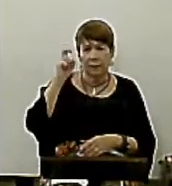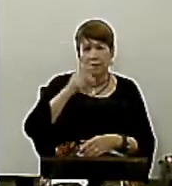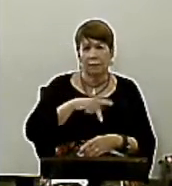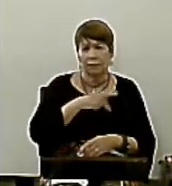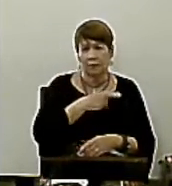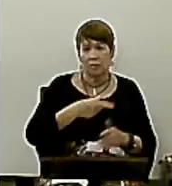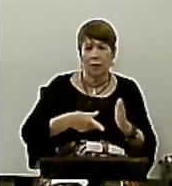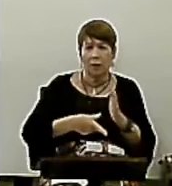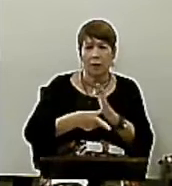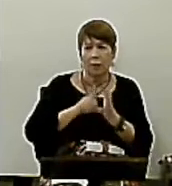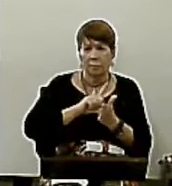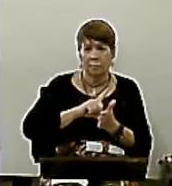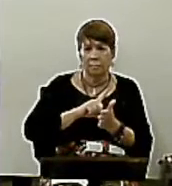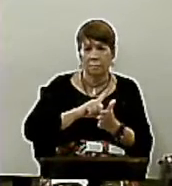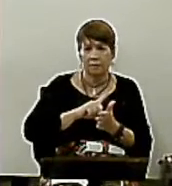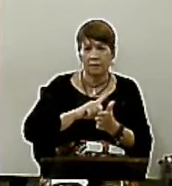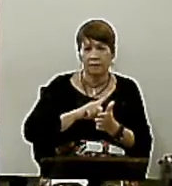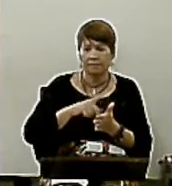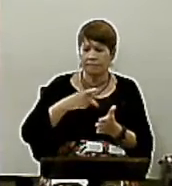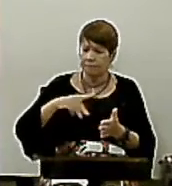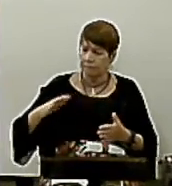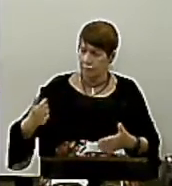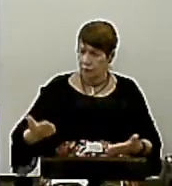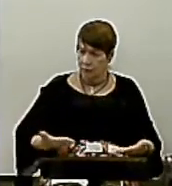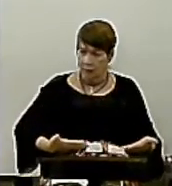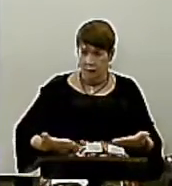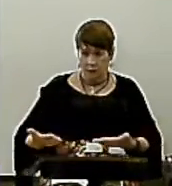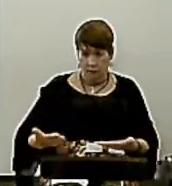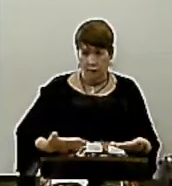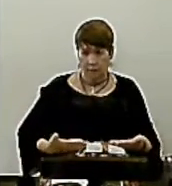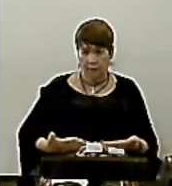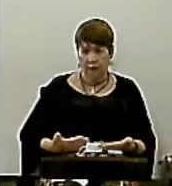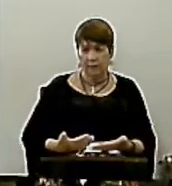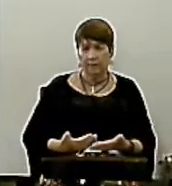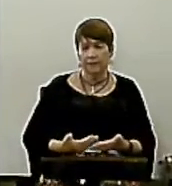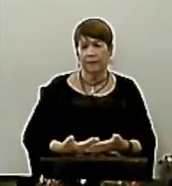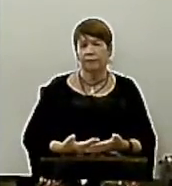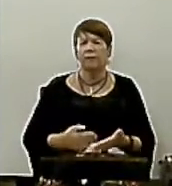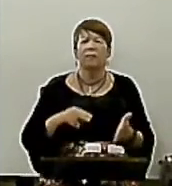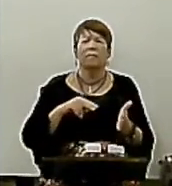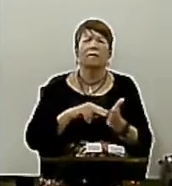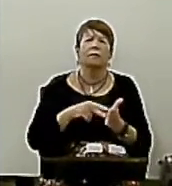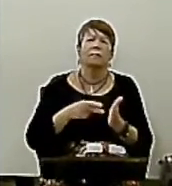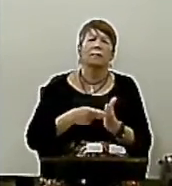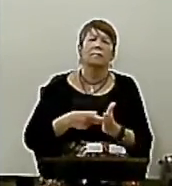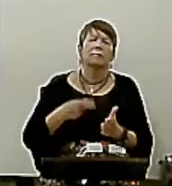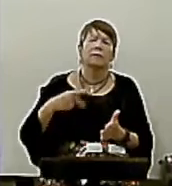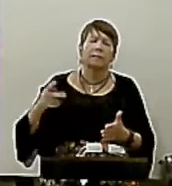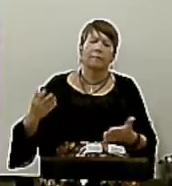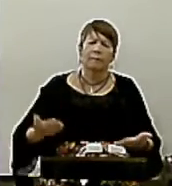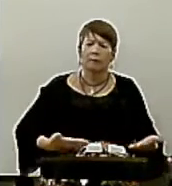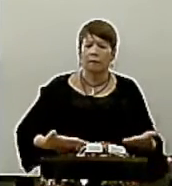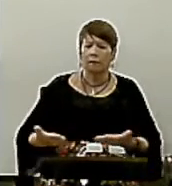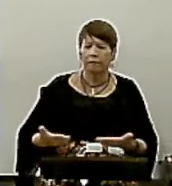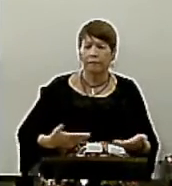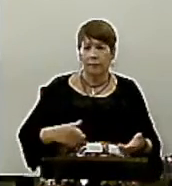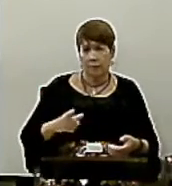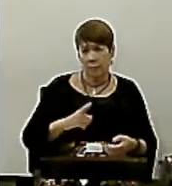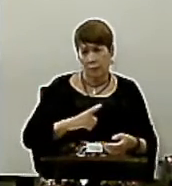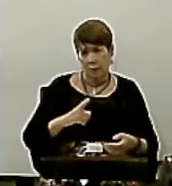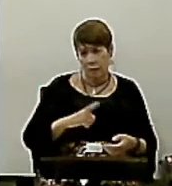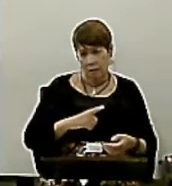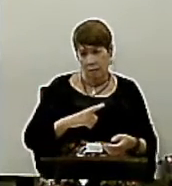Antes Sejam servos O que significa Ser servo Ser servo É ter